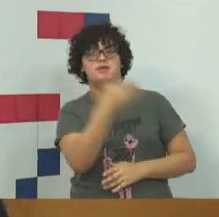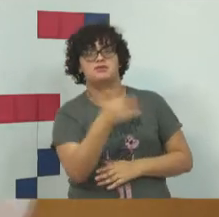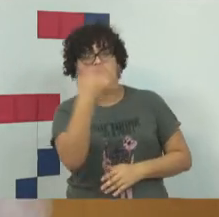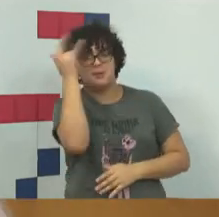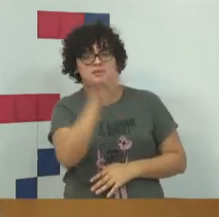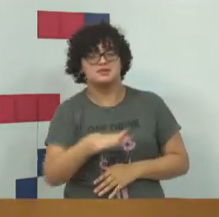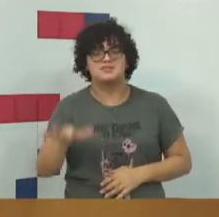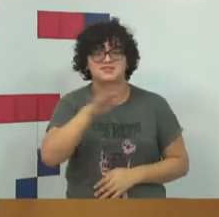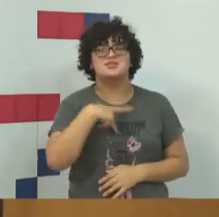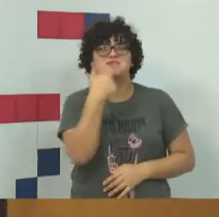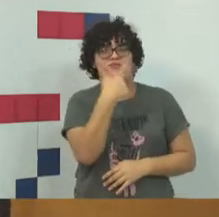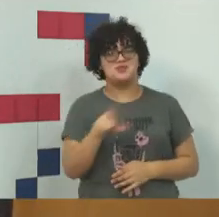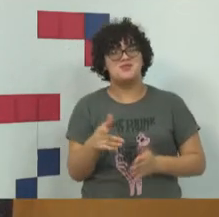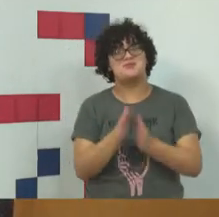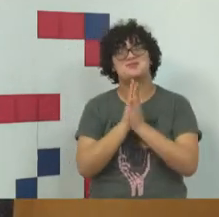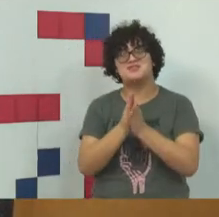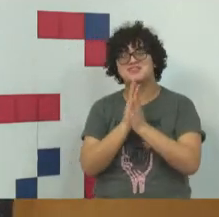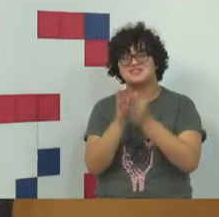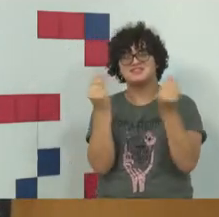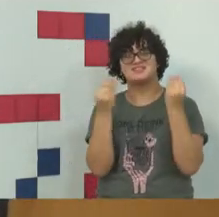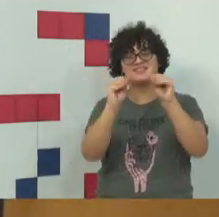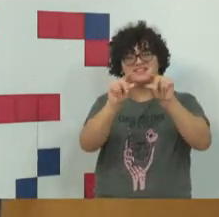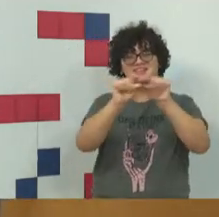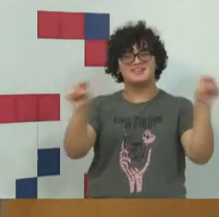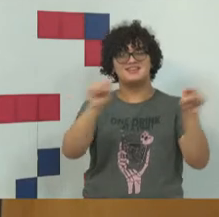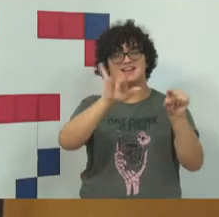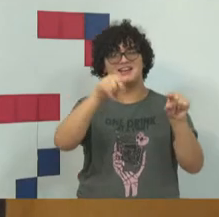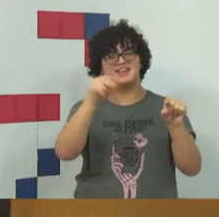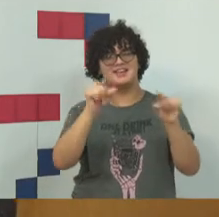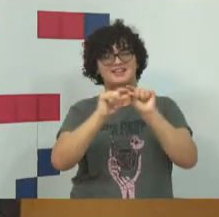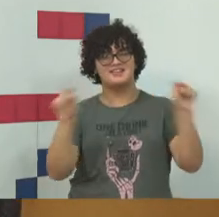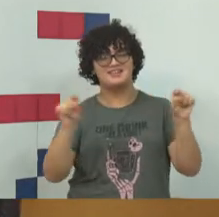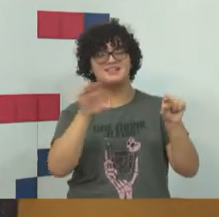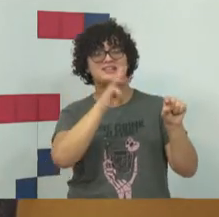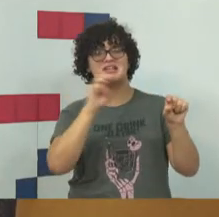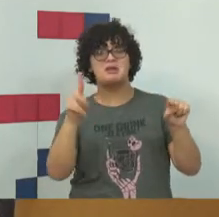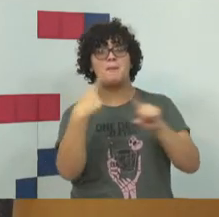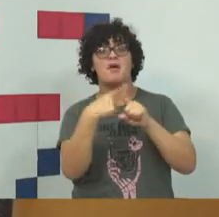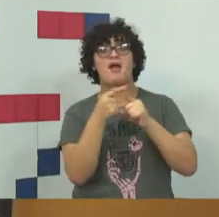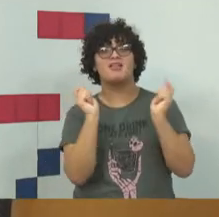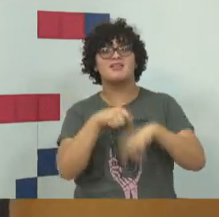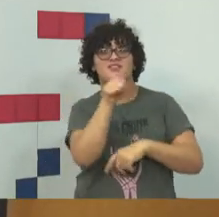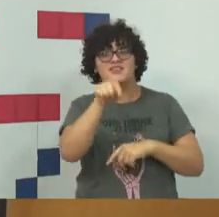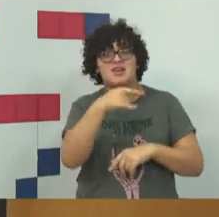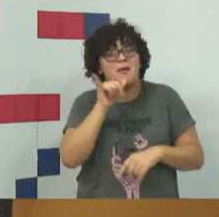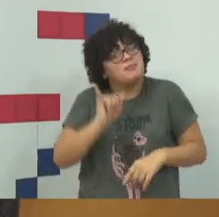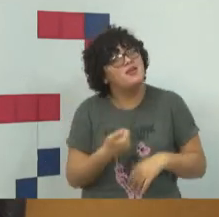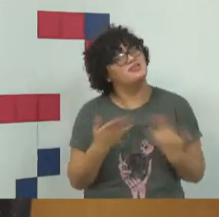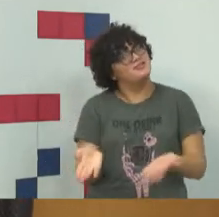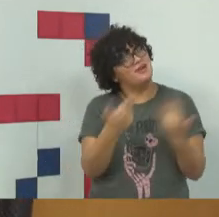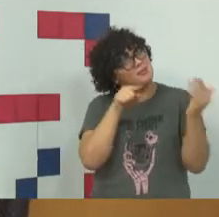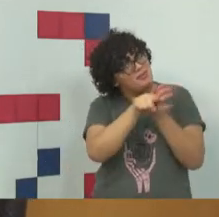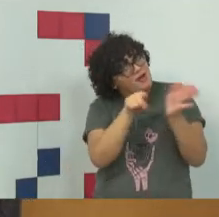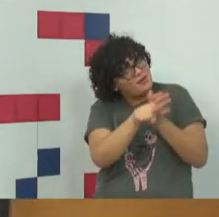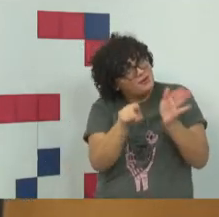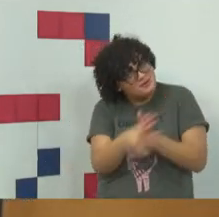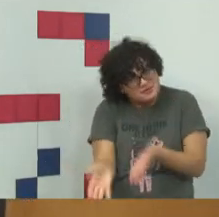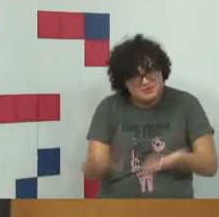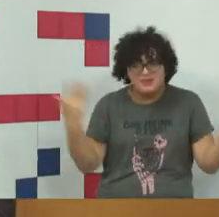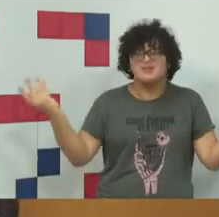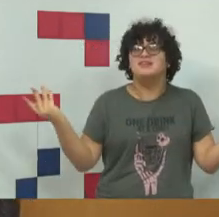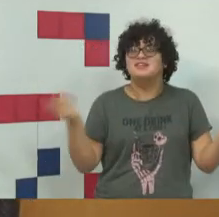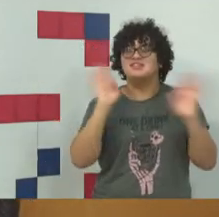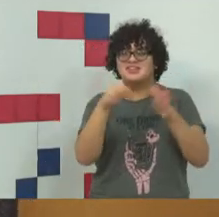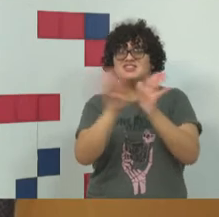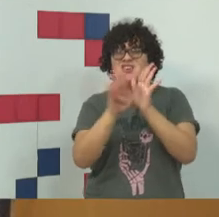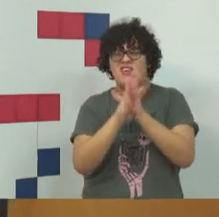pessoal da técnica novamente colocar o GC com o link para você encaminhar a pergunta. Algumas perguntas já